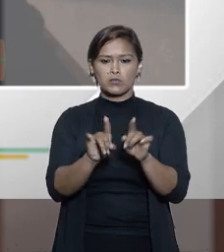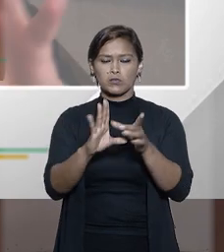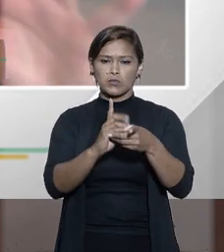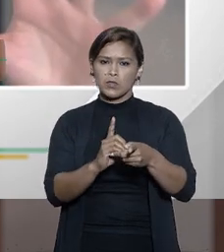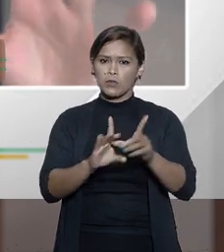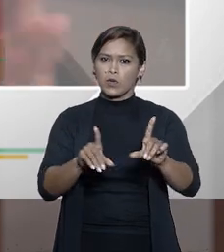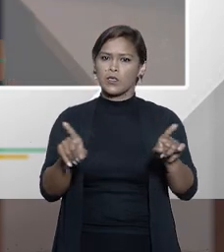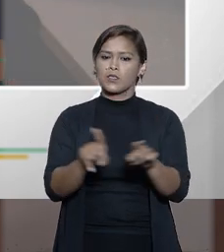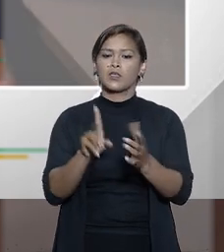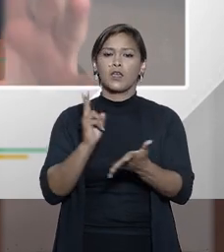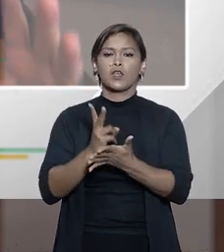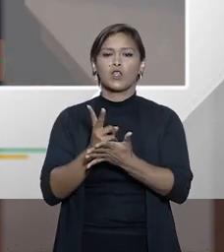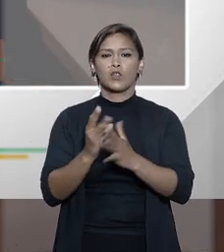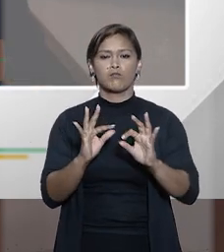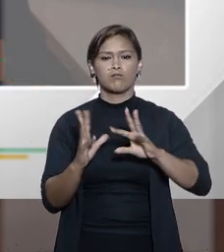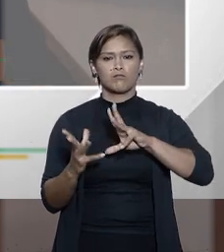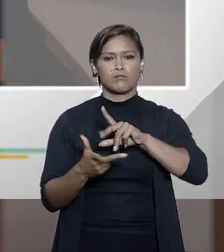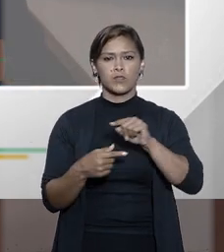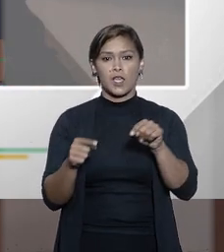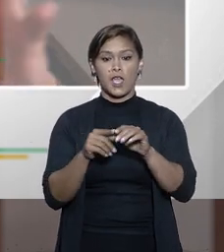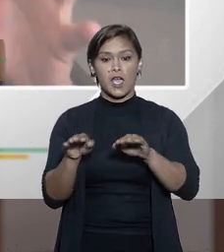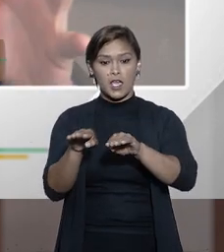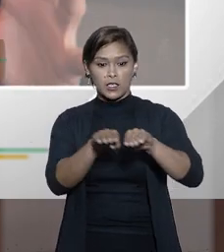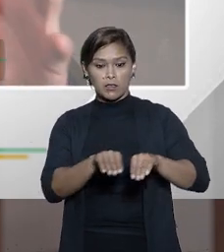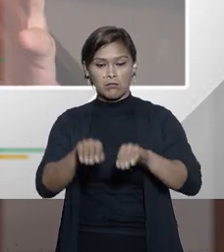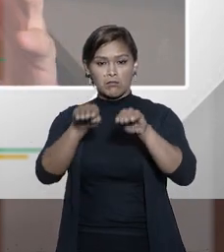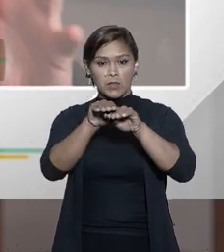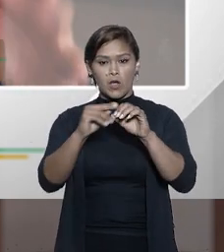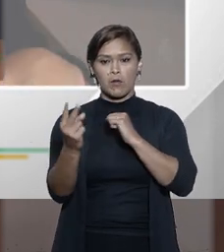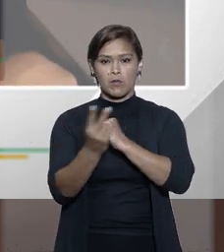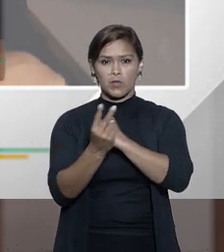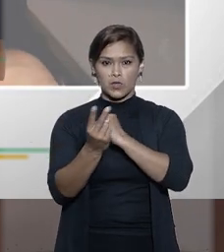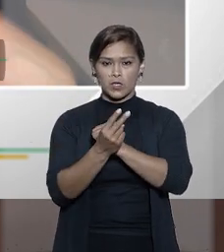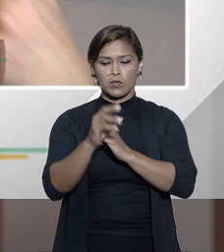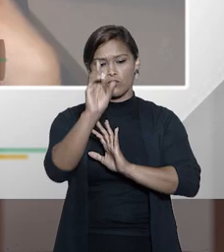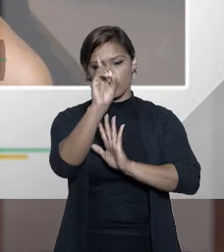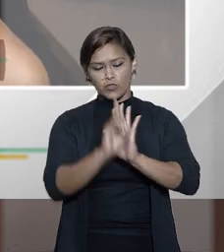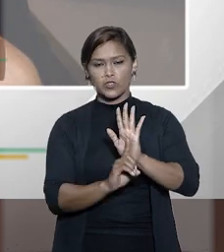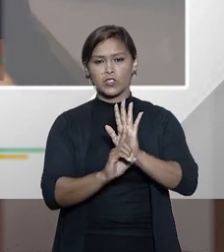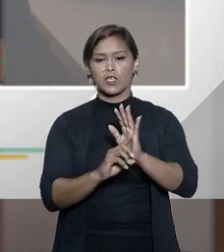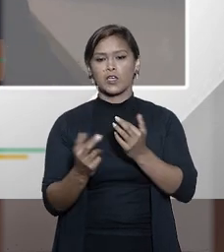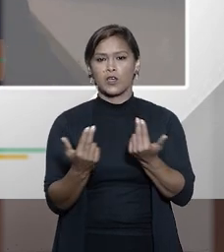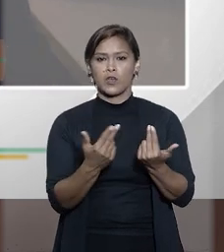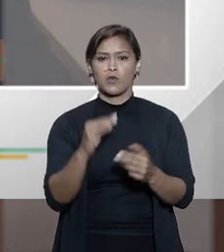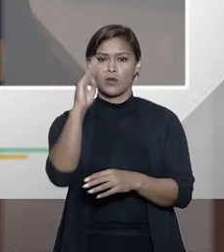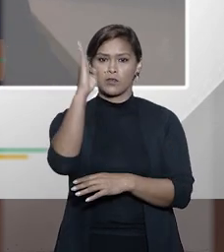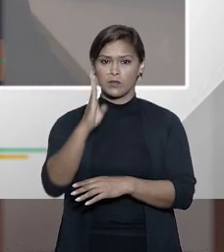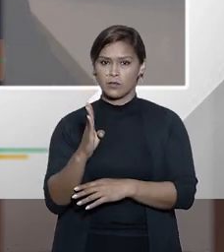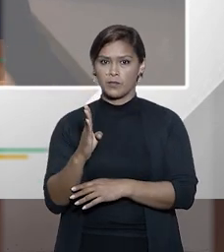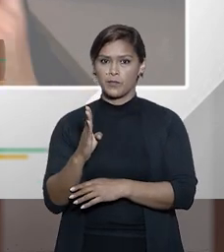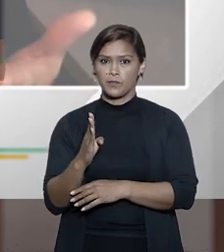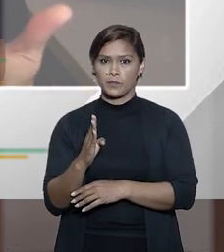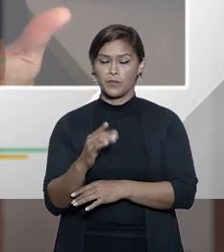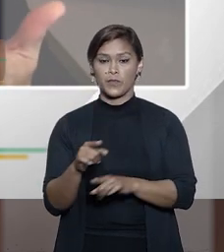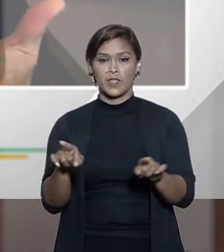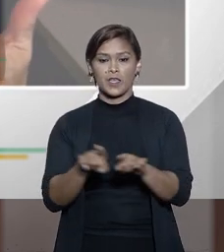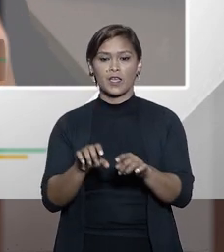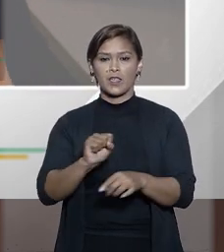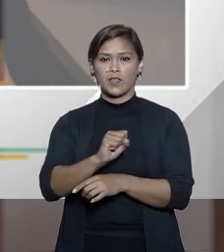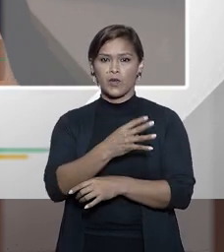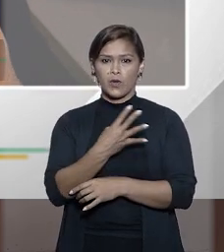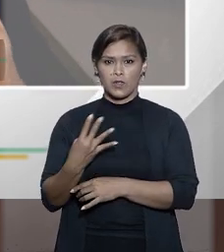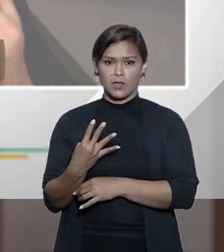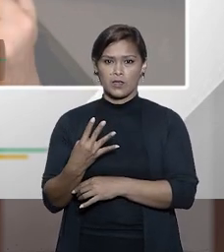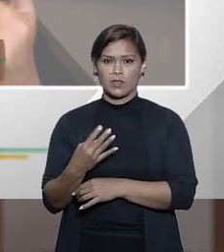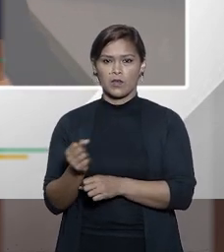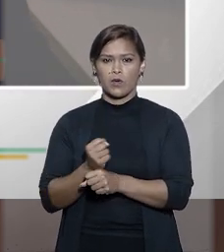democracias e assim por diante equivalente nível de proteção de direitos fundamentais ao nosso. e até 1984